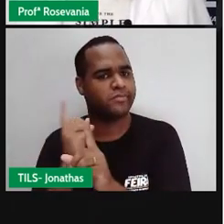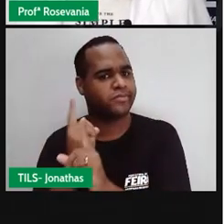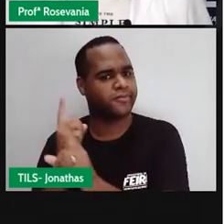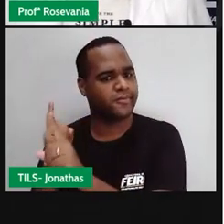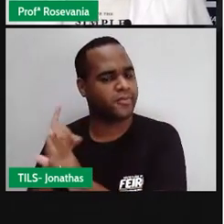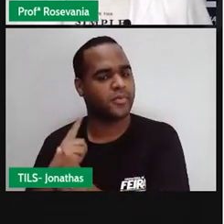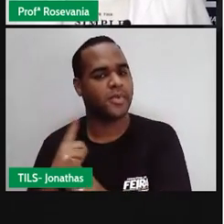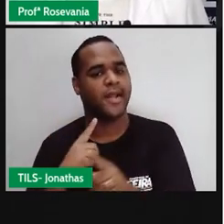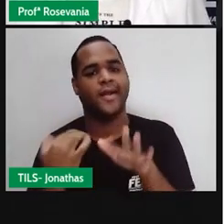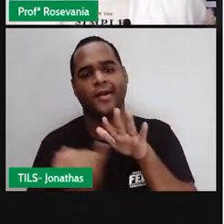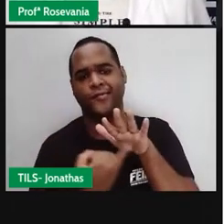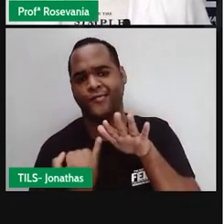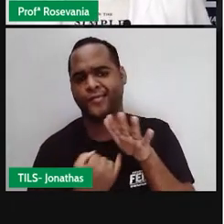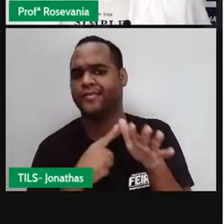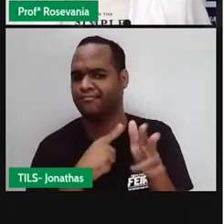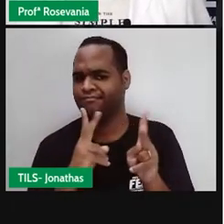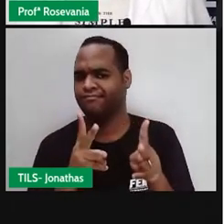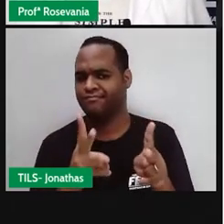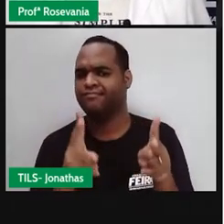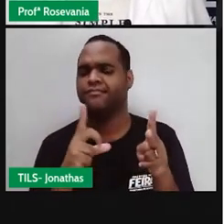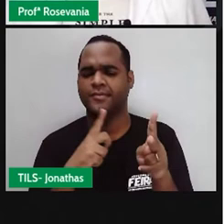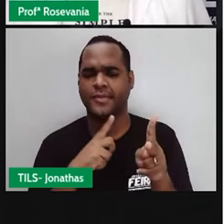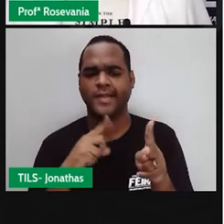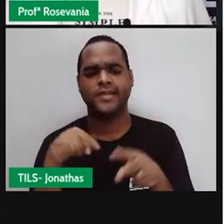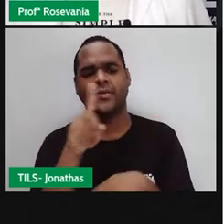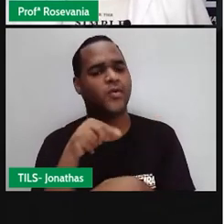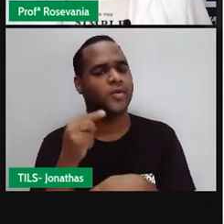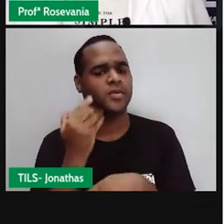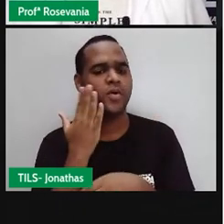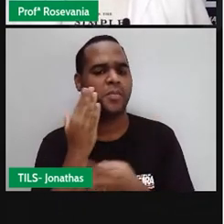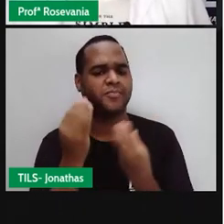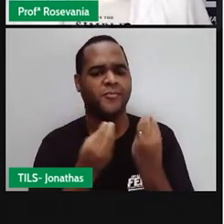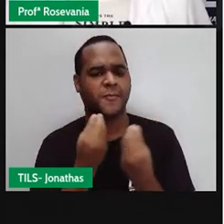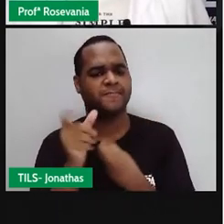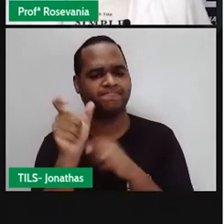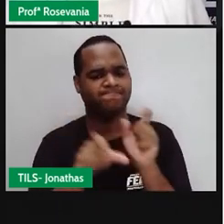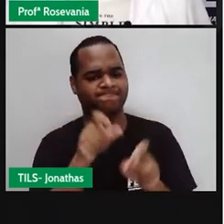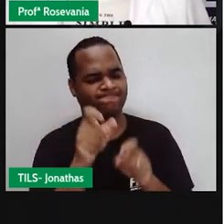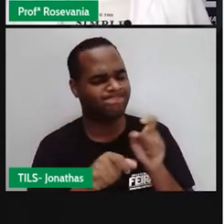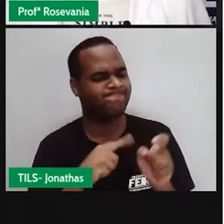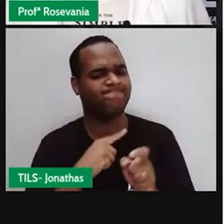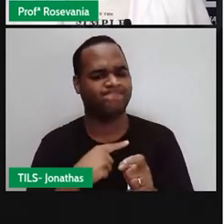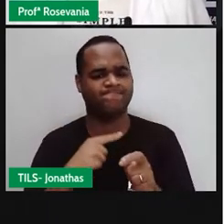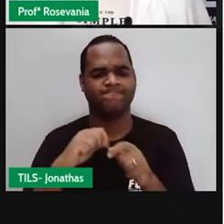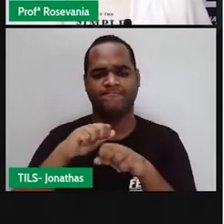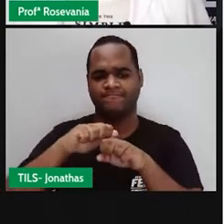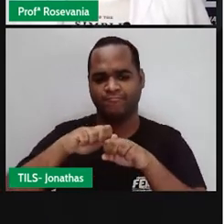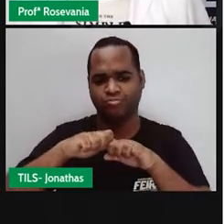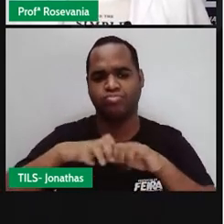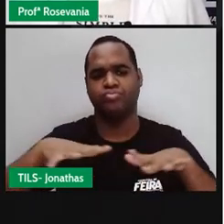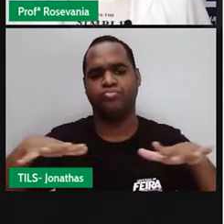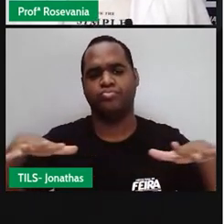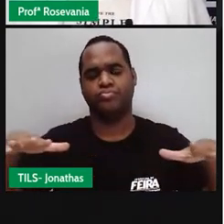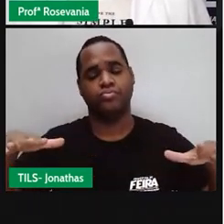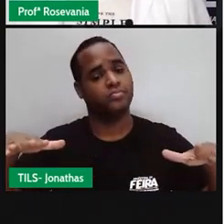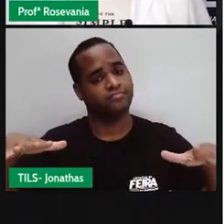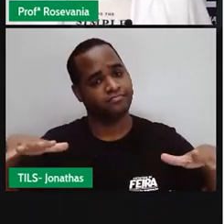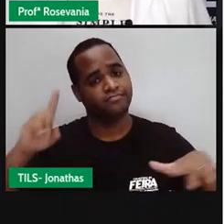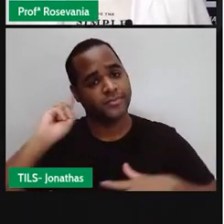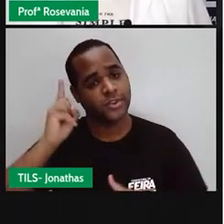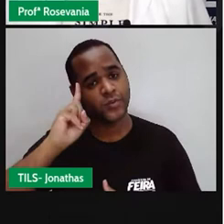continuam, né, fazendo isso, e a gente, infelizmente, está emitindo gases poluentes o tempo todo,